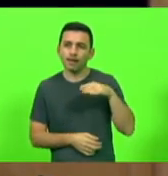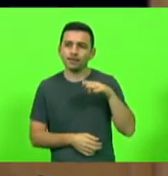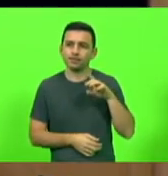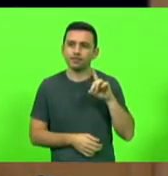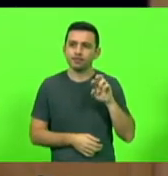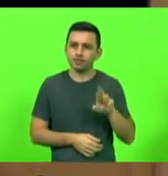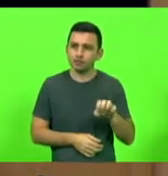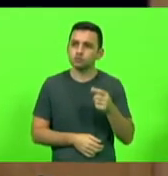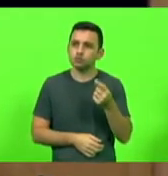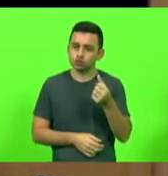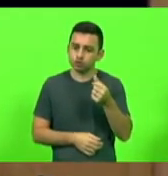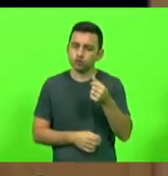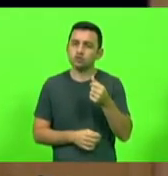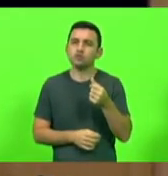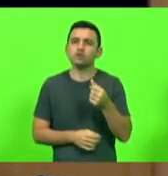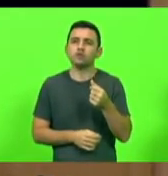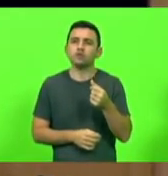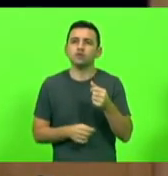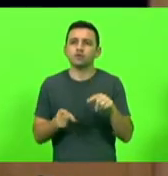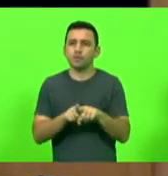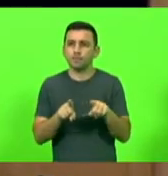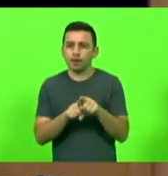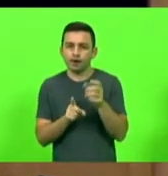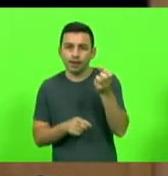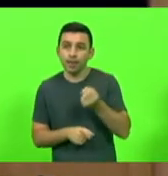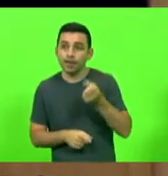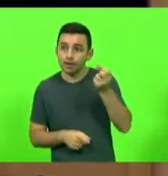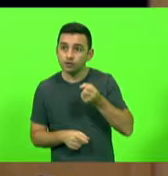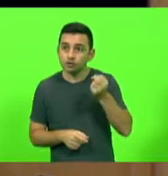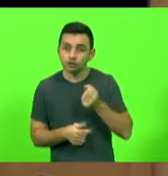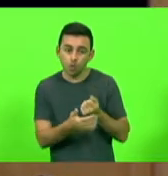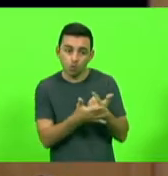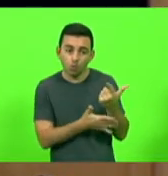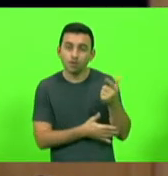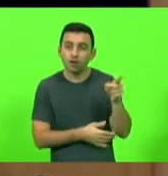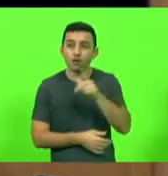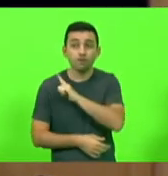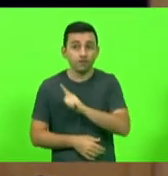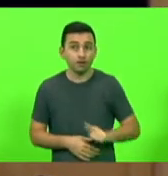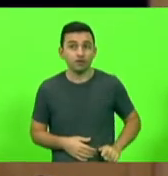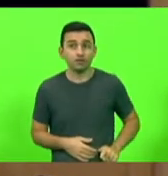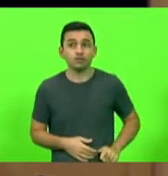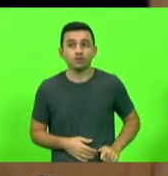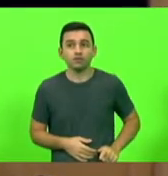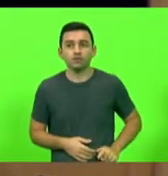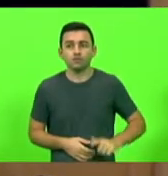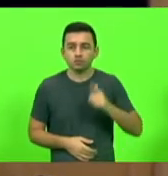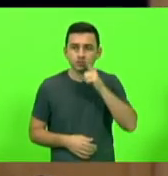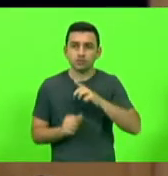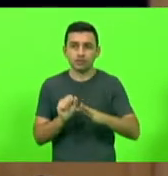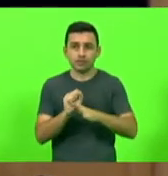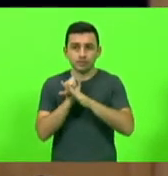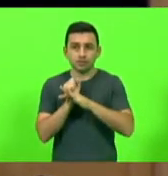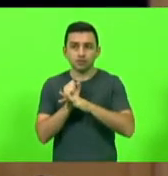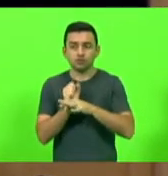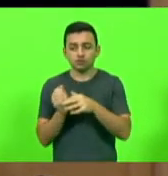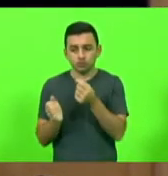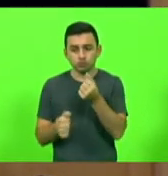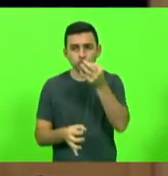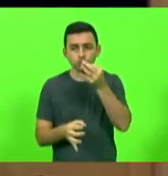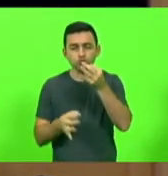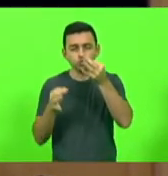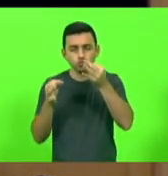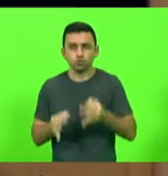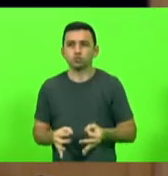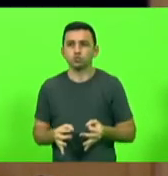valor, aquisição de leite pelo governo federal via PAA, para garantir preço justo para os agricultores,